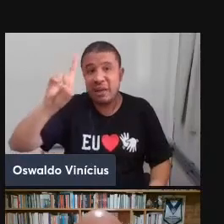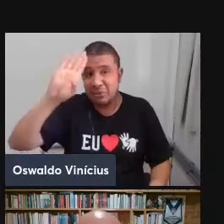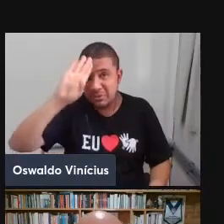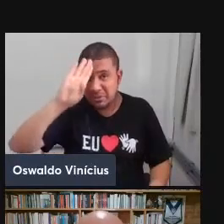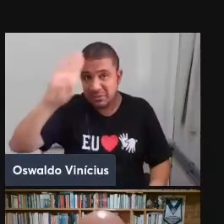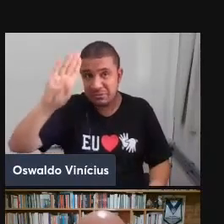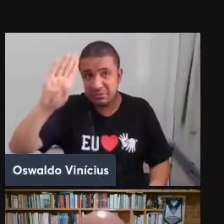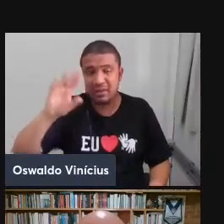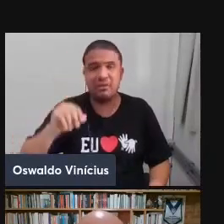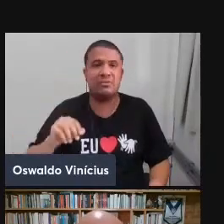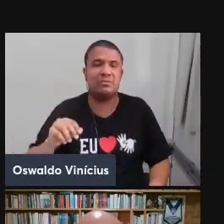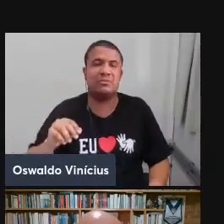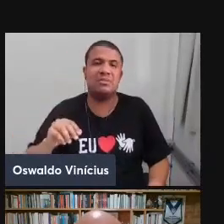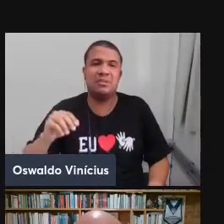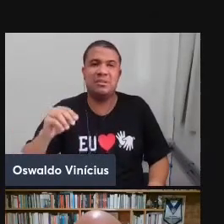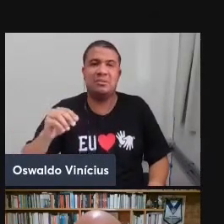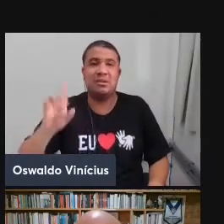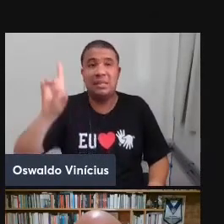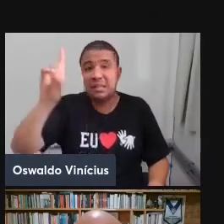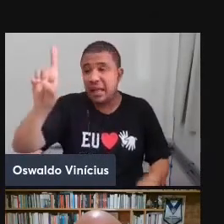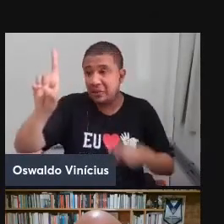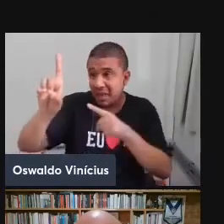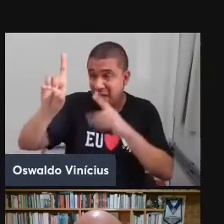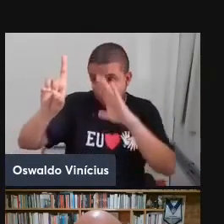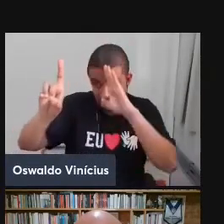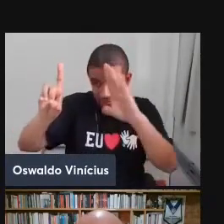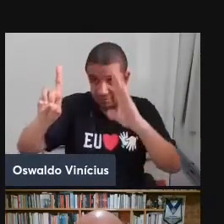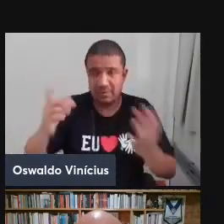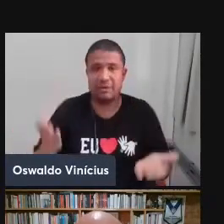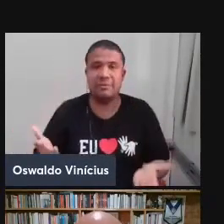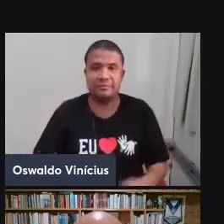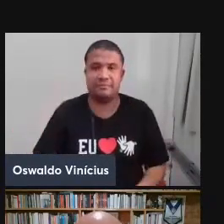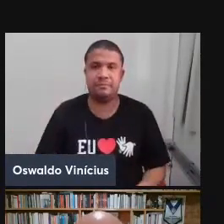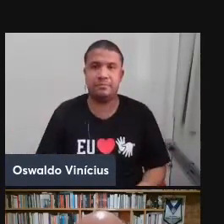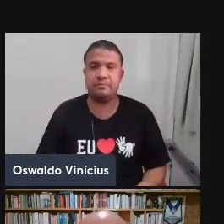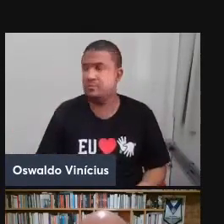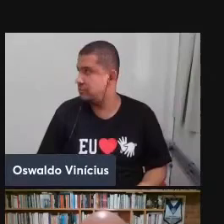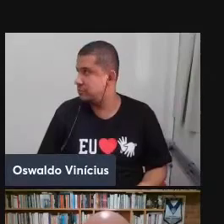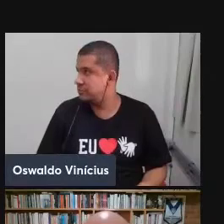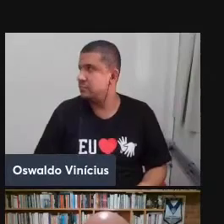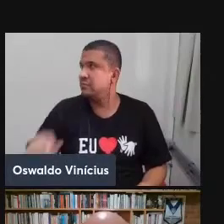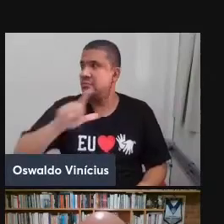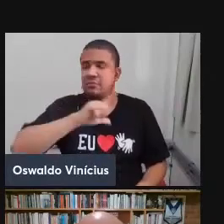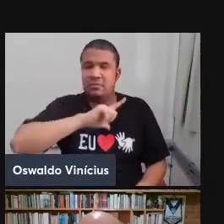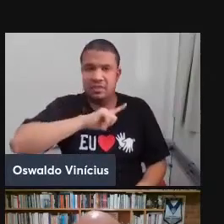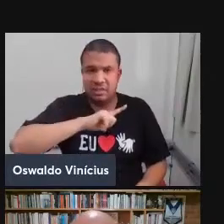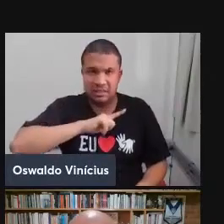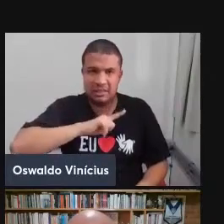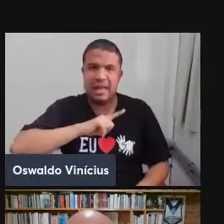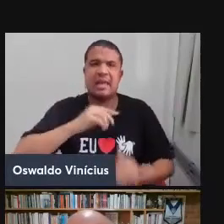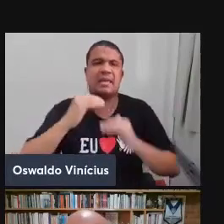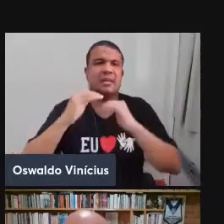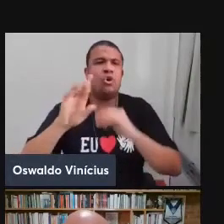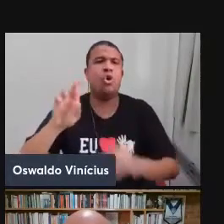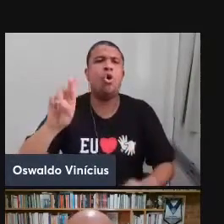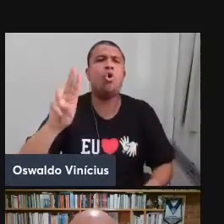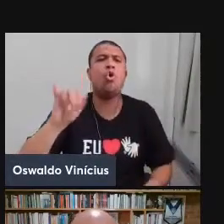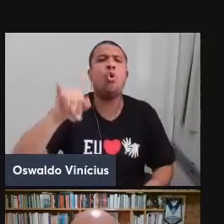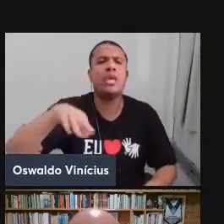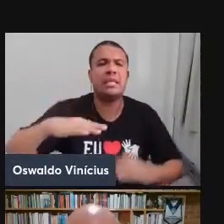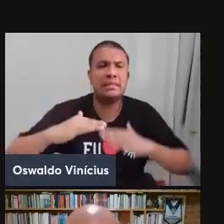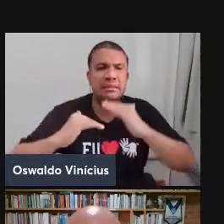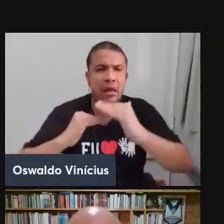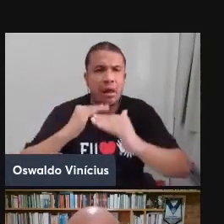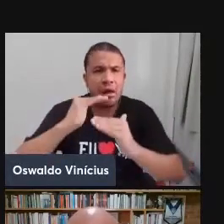templo era justamente o centro do Estado. Então, aí estão as ruínas reconstituídas do Zigurat de Ur,